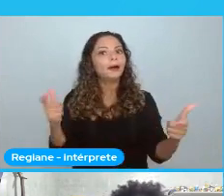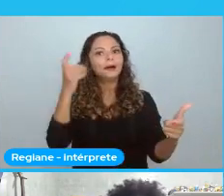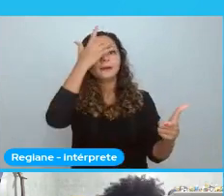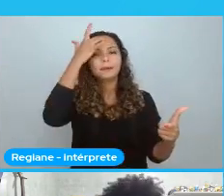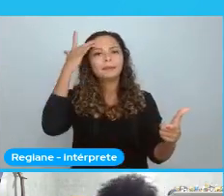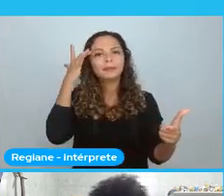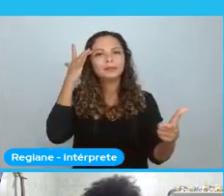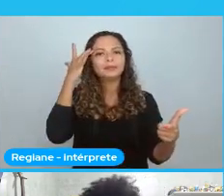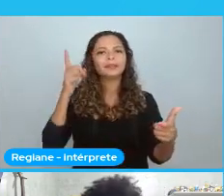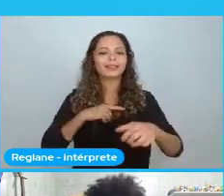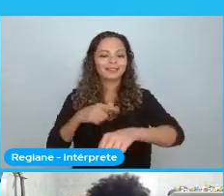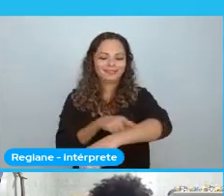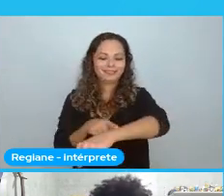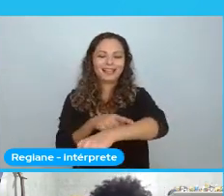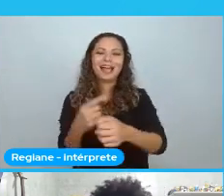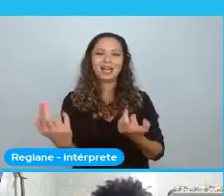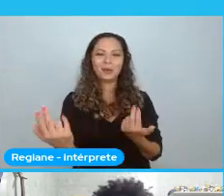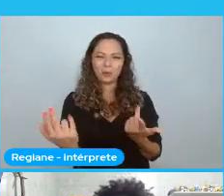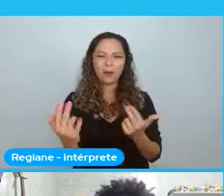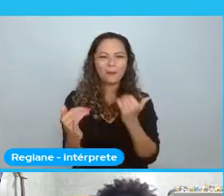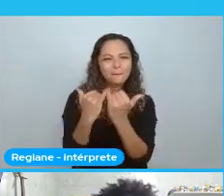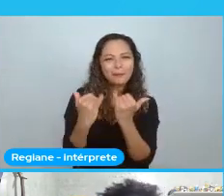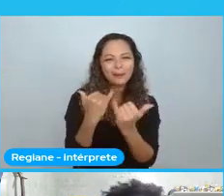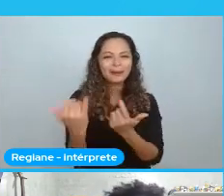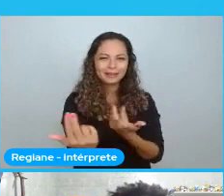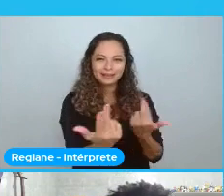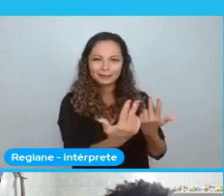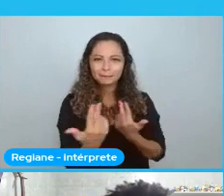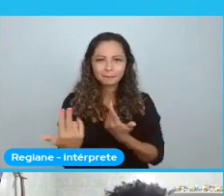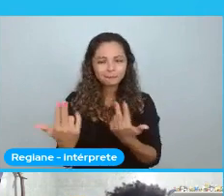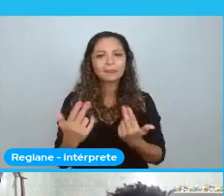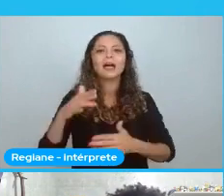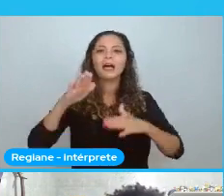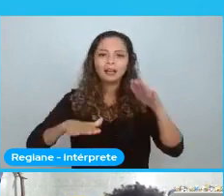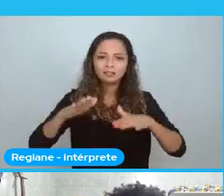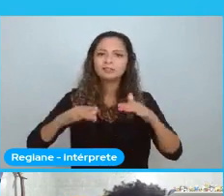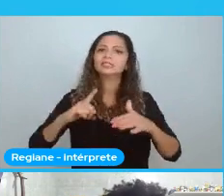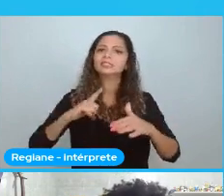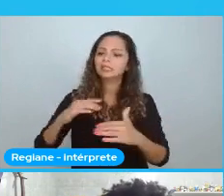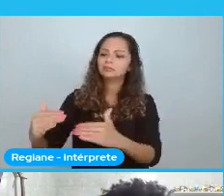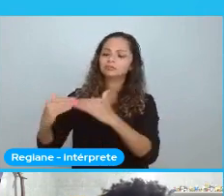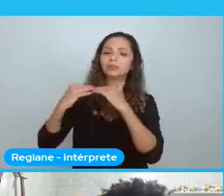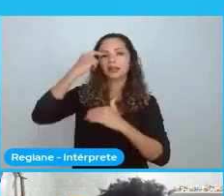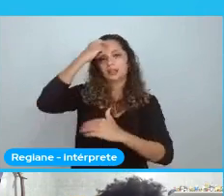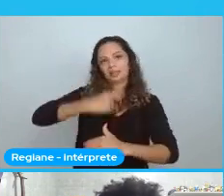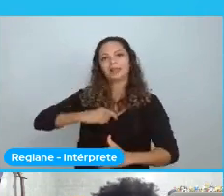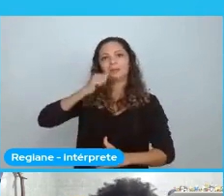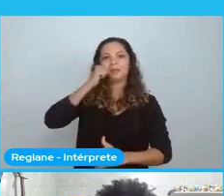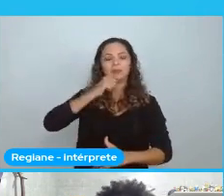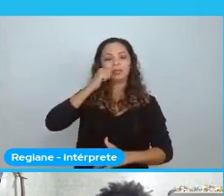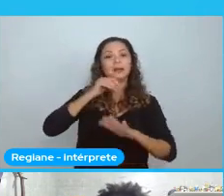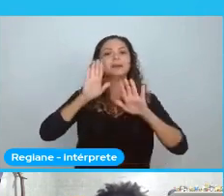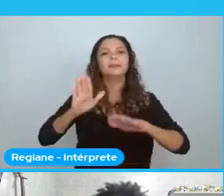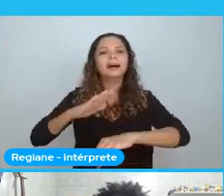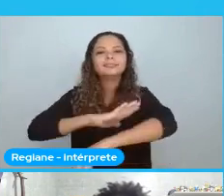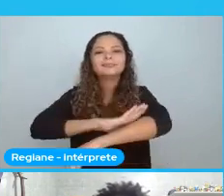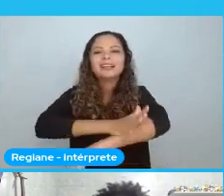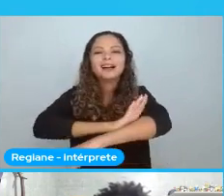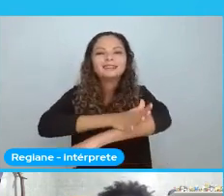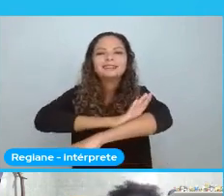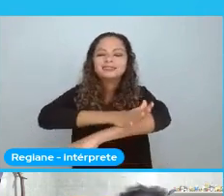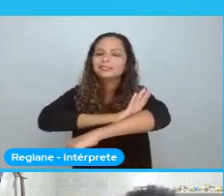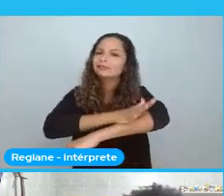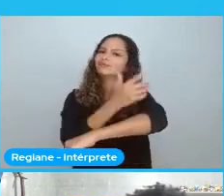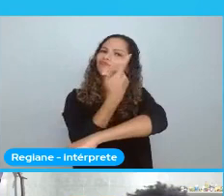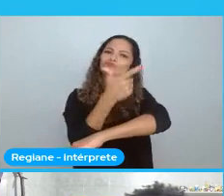Com tonalidade de pele. Semelhante minha. Então. Eu poderia sofrer. Qualquer outras opressões. Relacionadas a ser mulher. Mas. Em relação a racismo. Não me